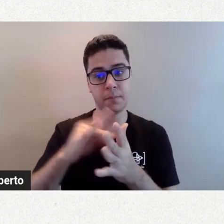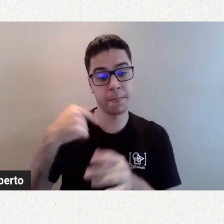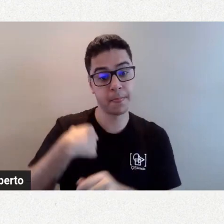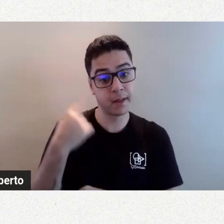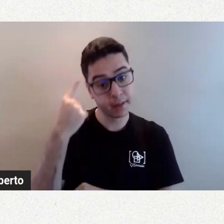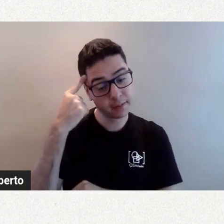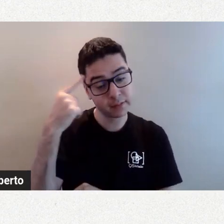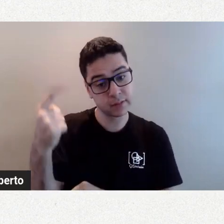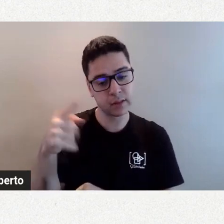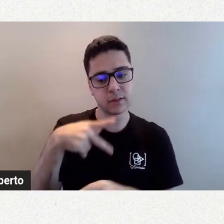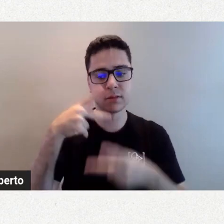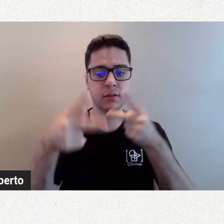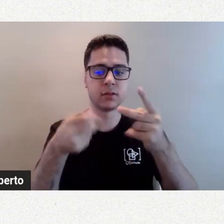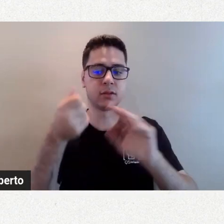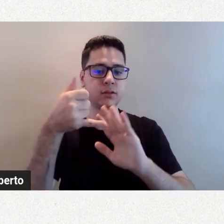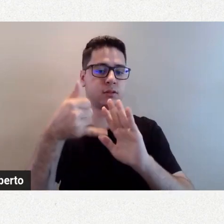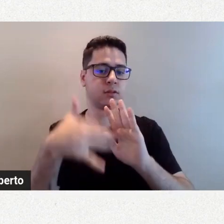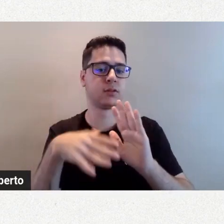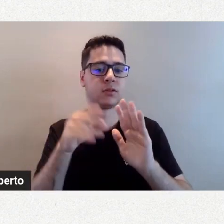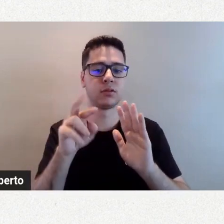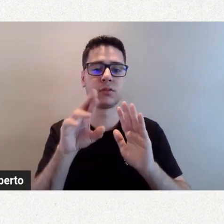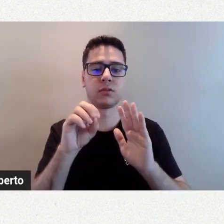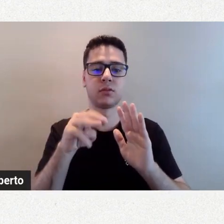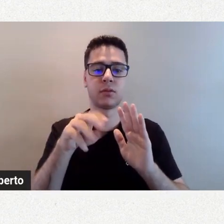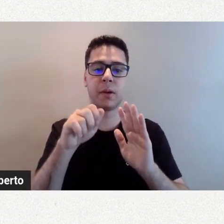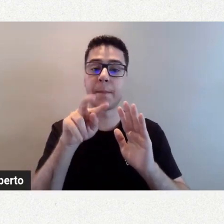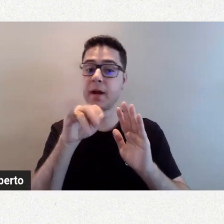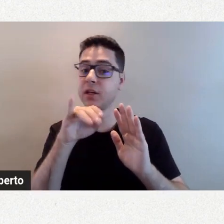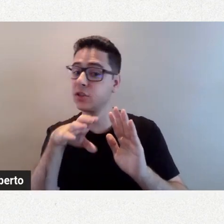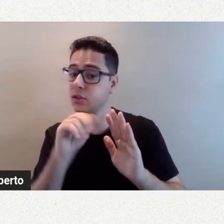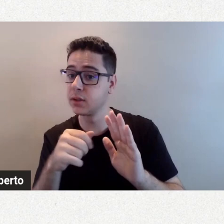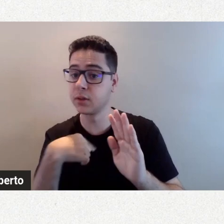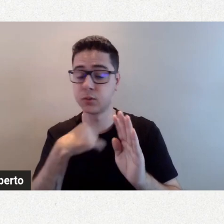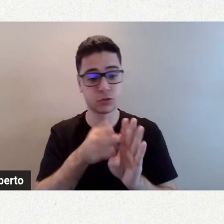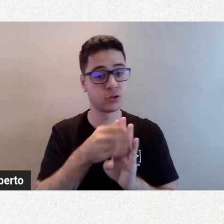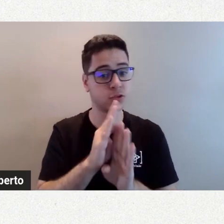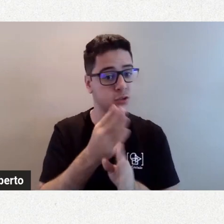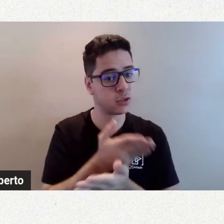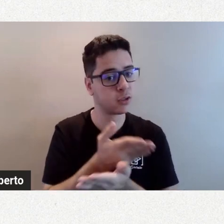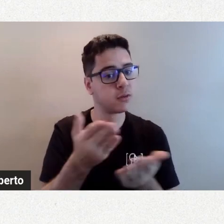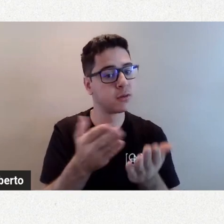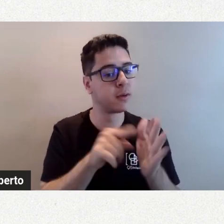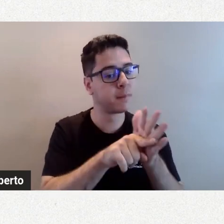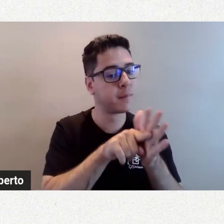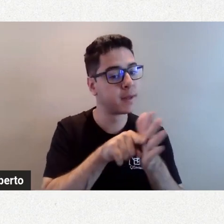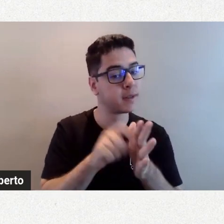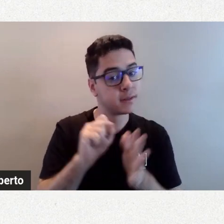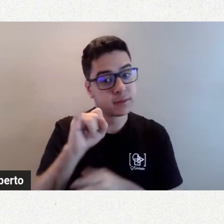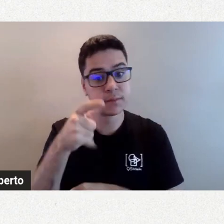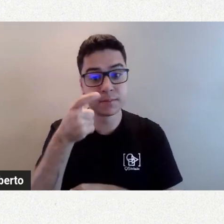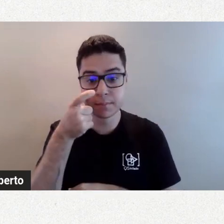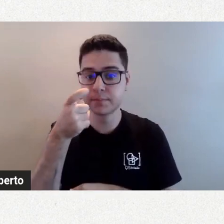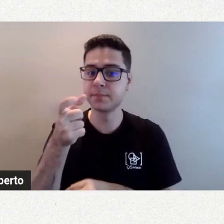teoria cromática. Eu sugiro que vocês deem uma pesquisada, né? Se for interesse de vocês,